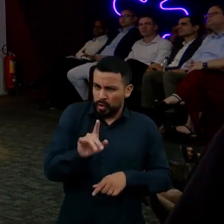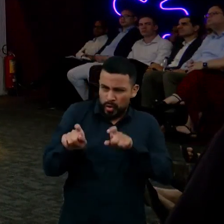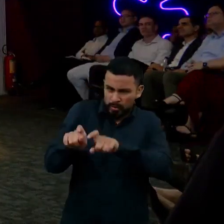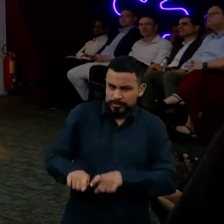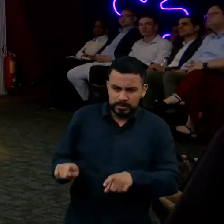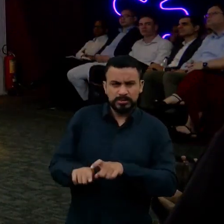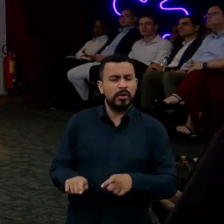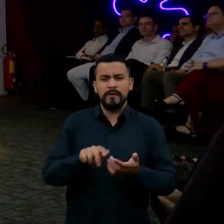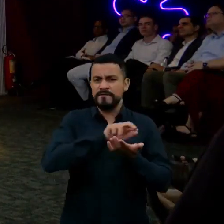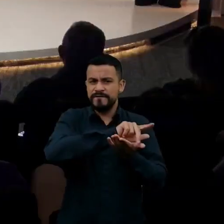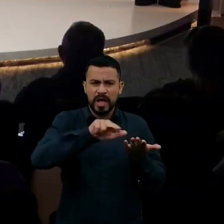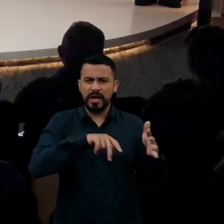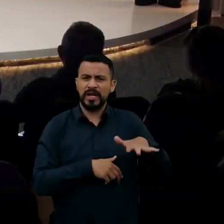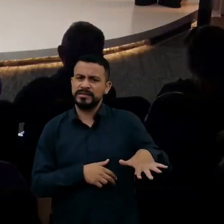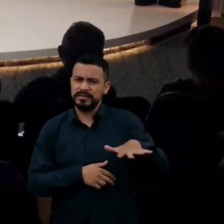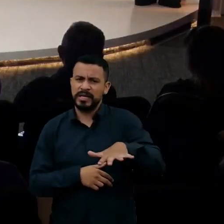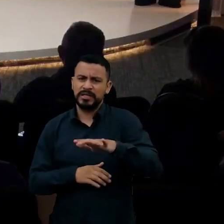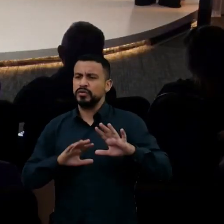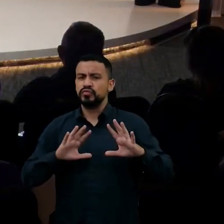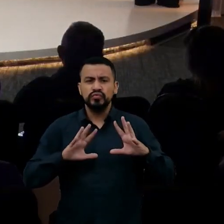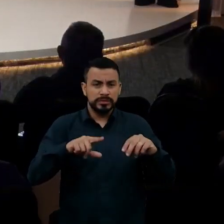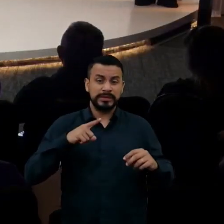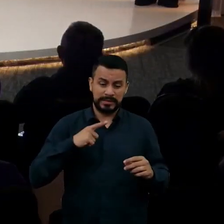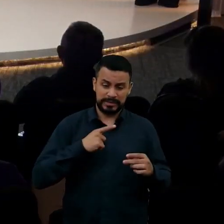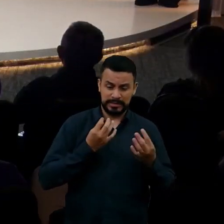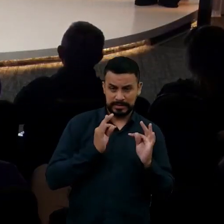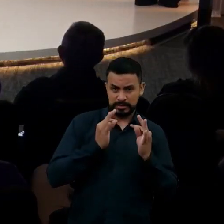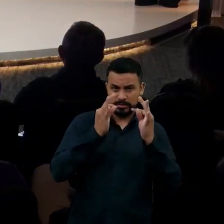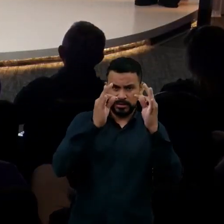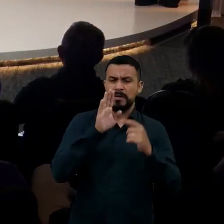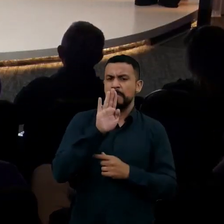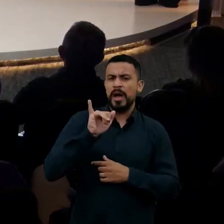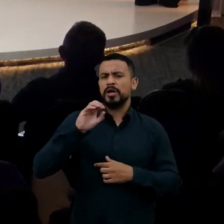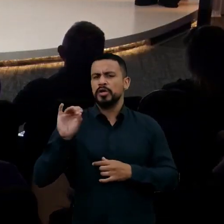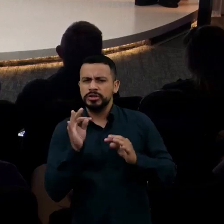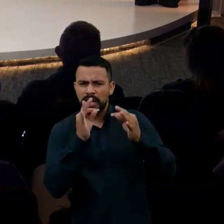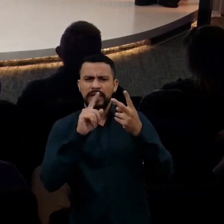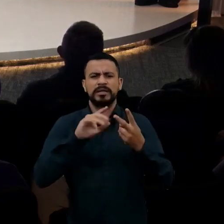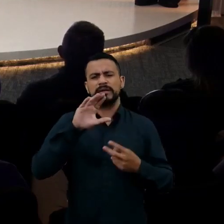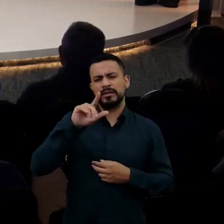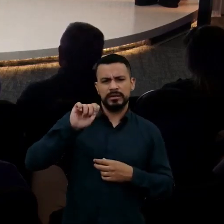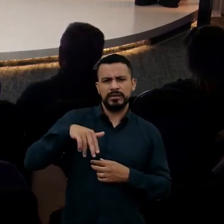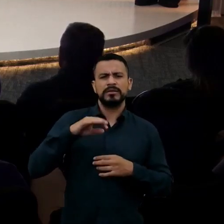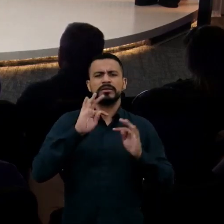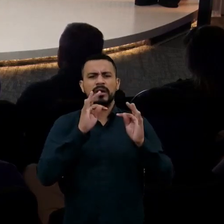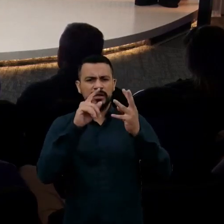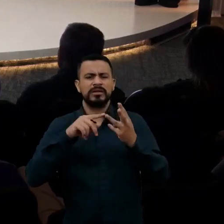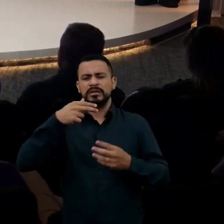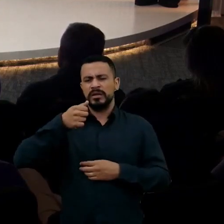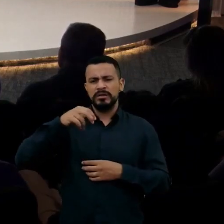outros ramos, tudo que tem tech, biotech, clean tech, nanotech, tudo que são fundados pela